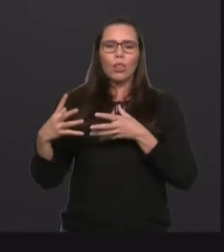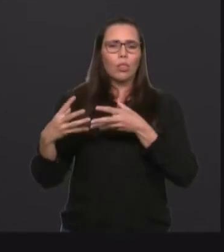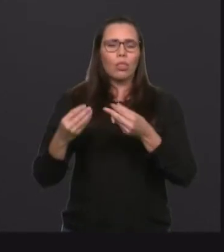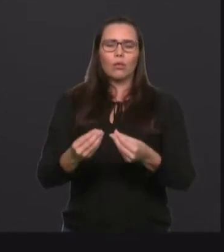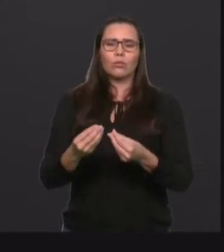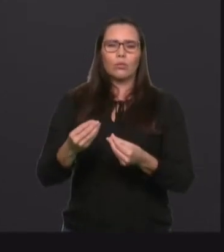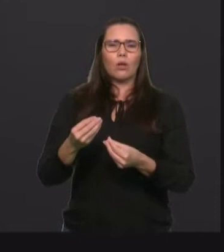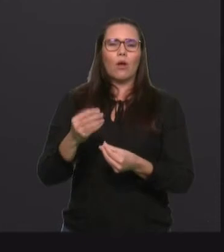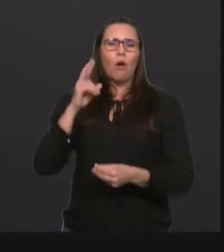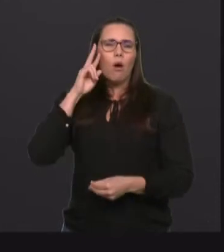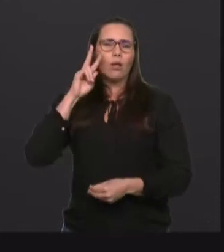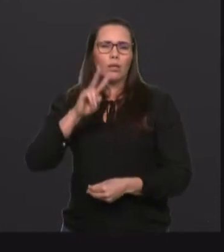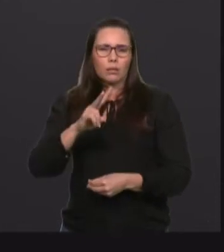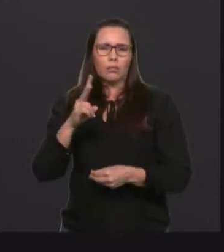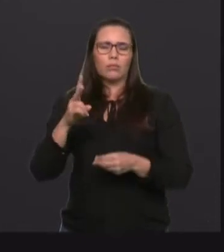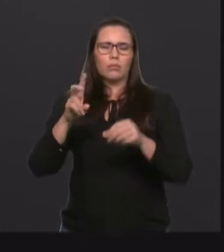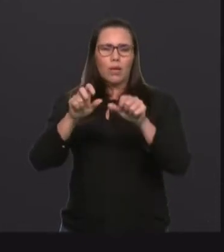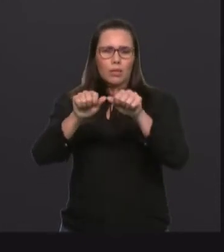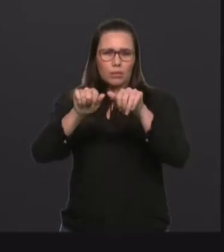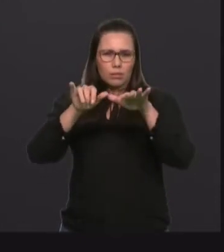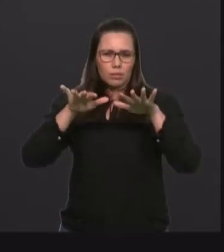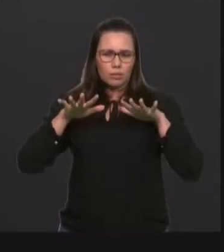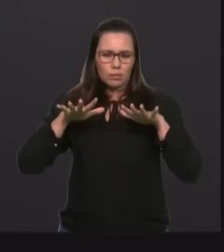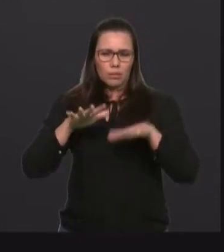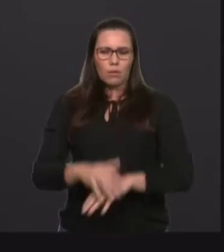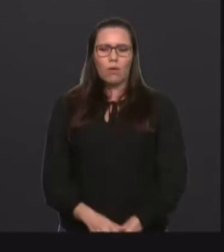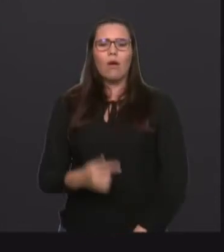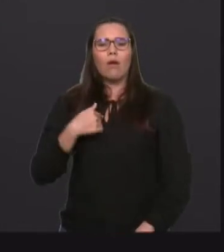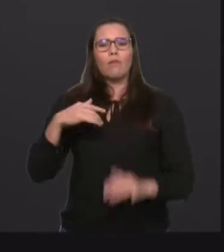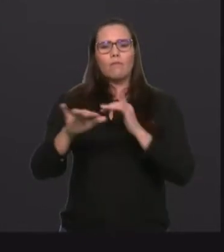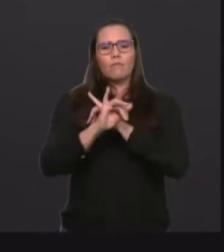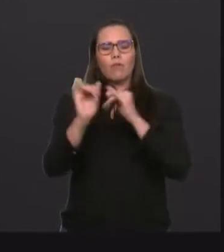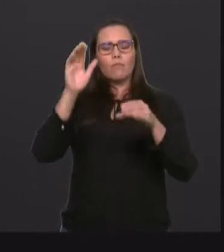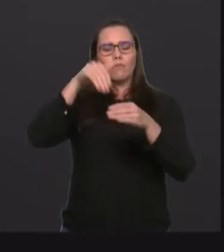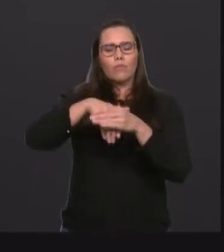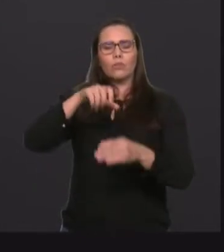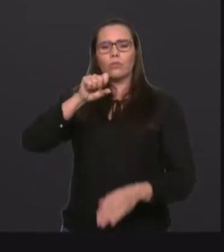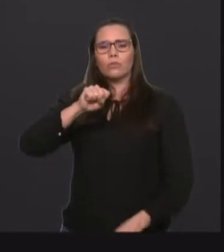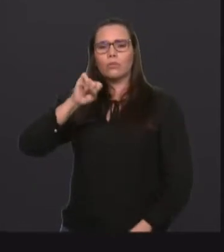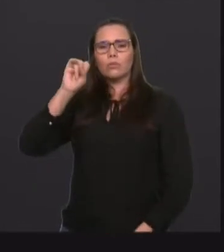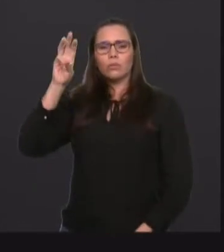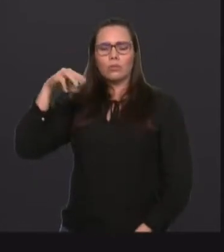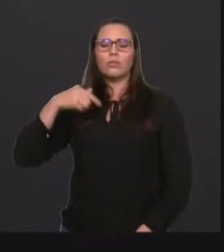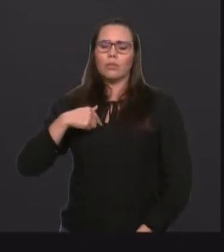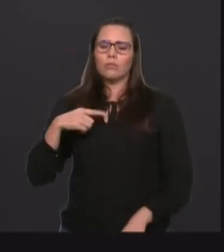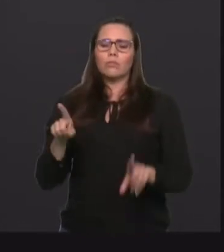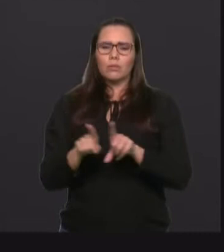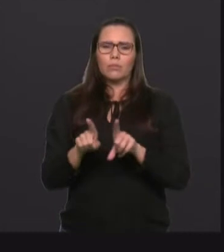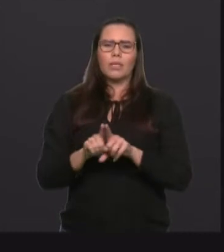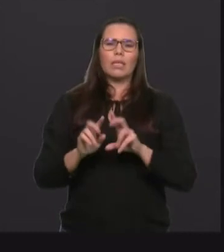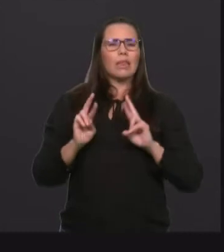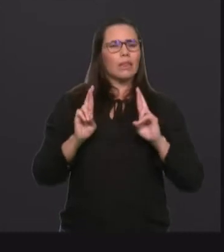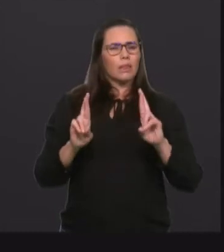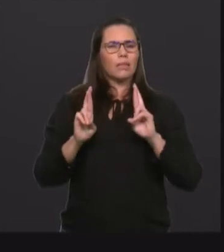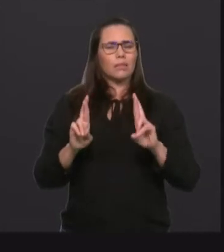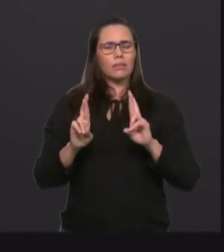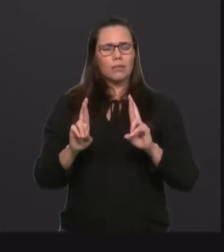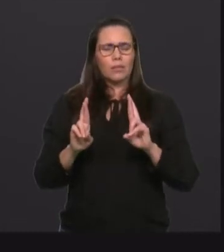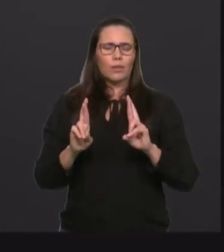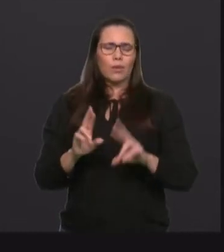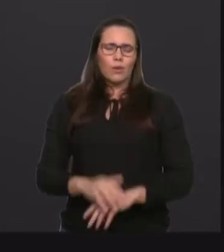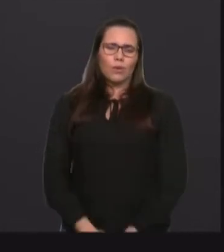Meu voto é sim e também reforço as palavras que foram dadas no sentido de desejar uma plena